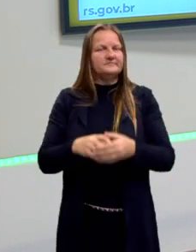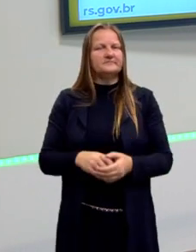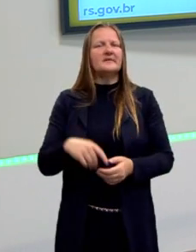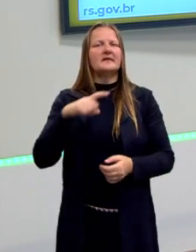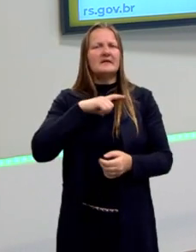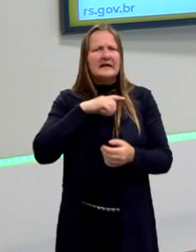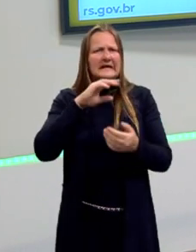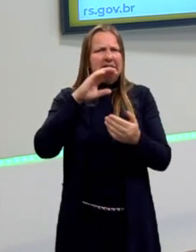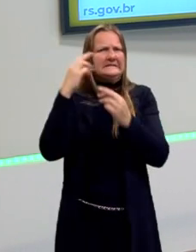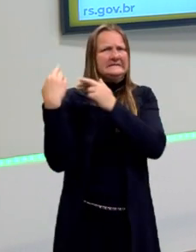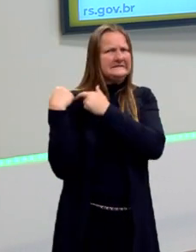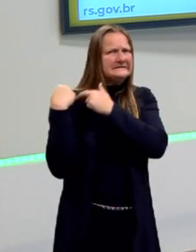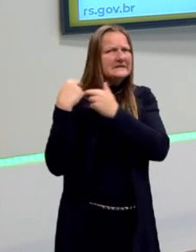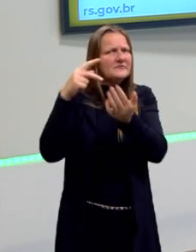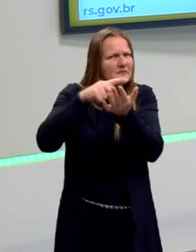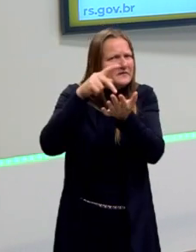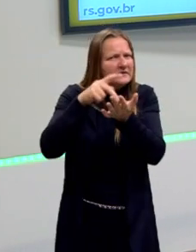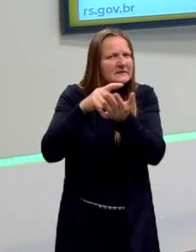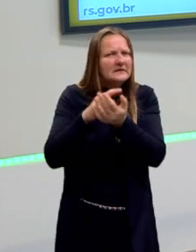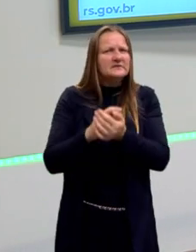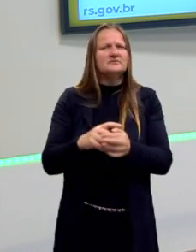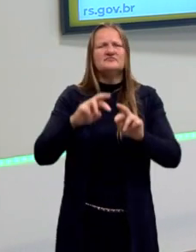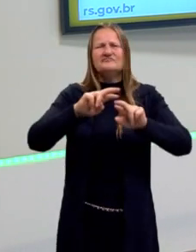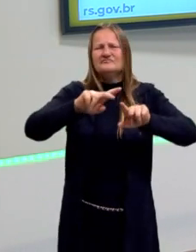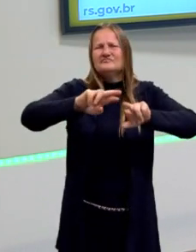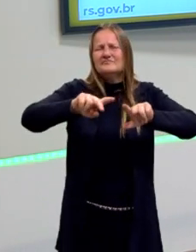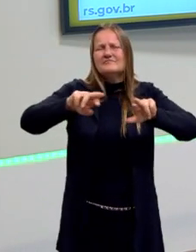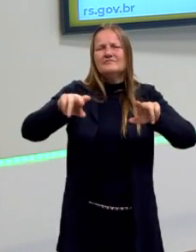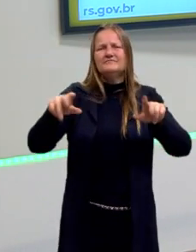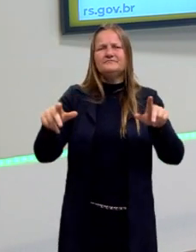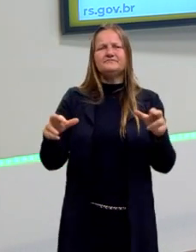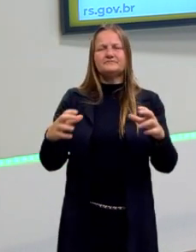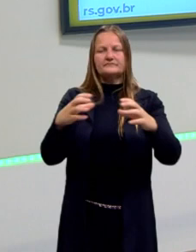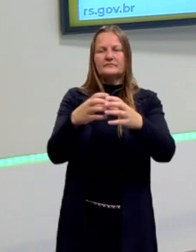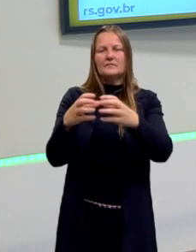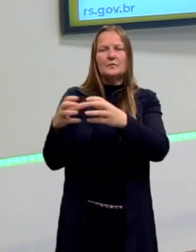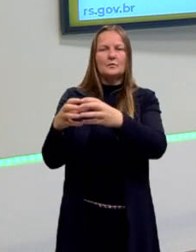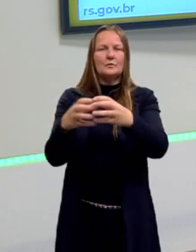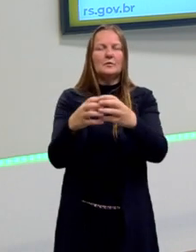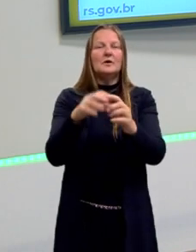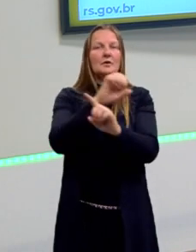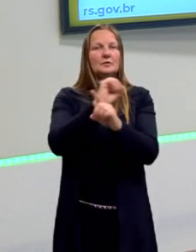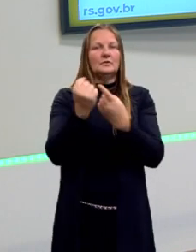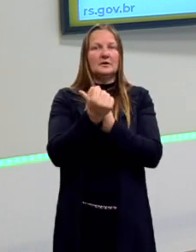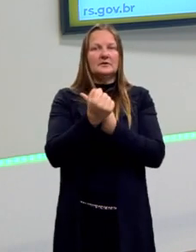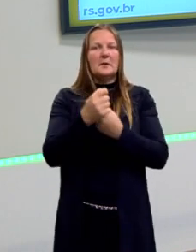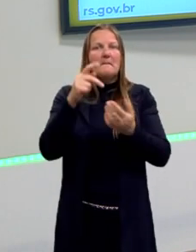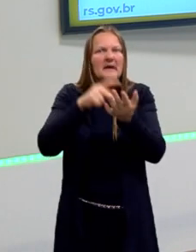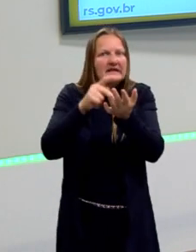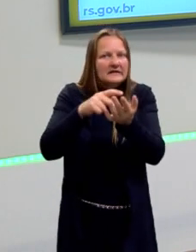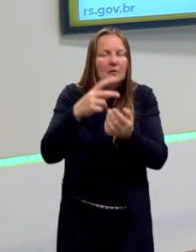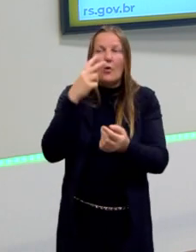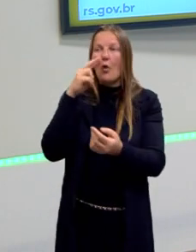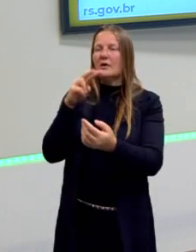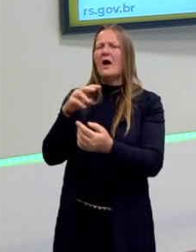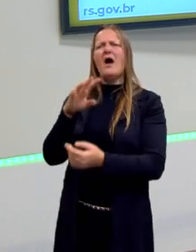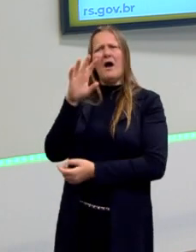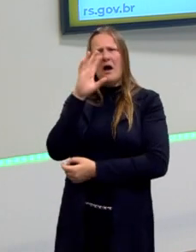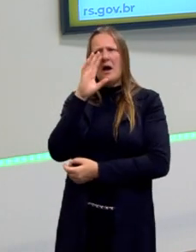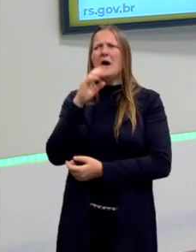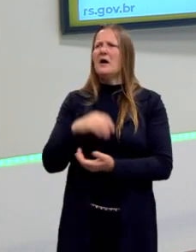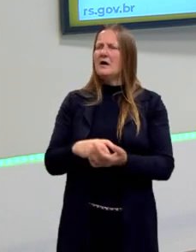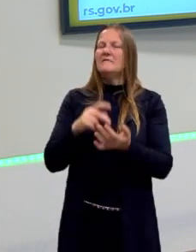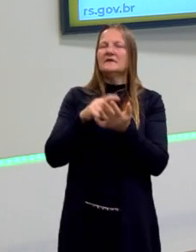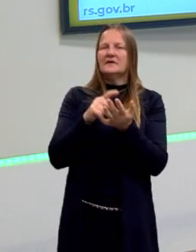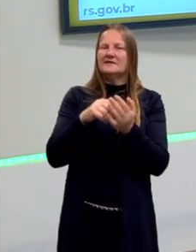comprometimento com os vários segmentos da sociedade e que nos parecem verdadeiros. E muitas vezes,